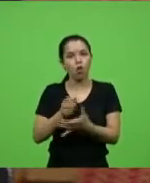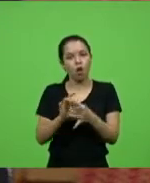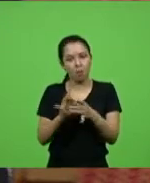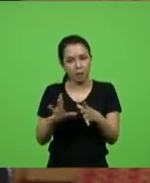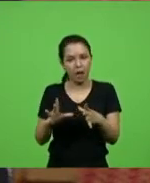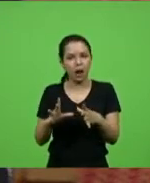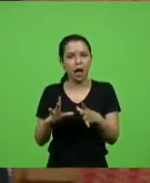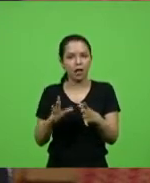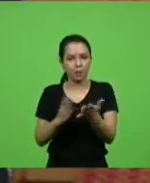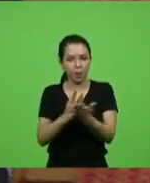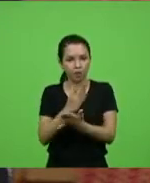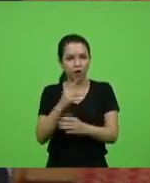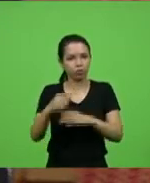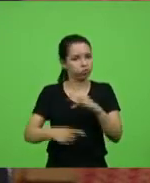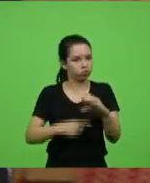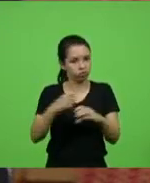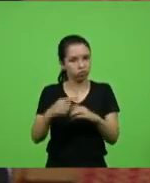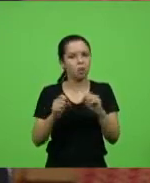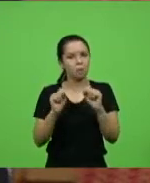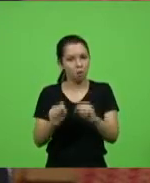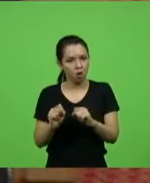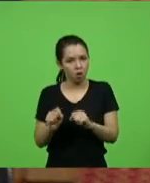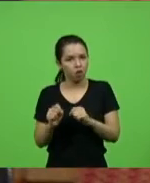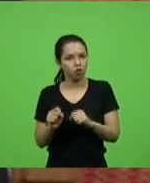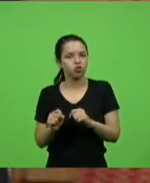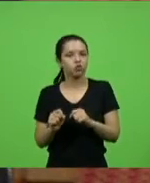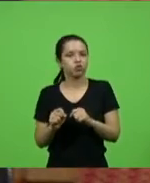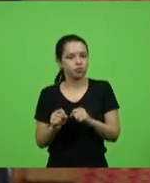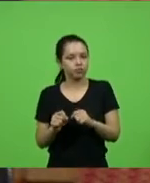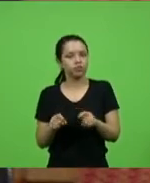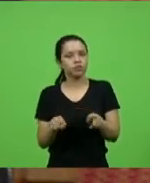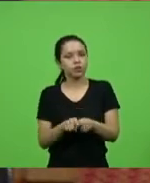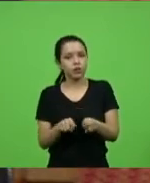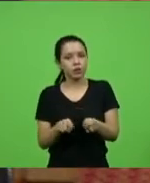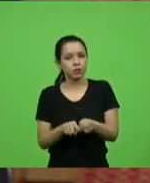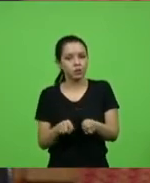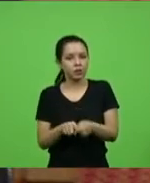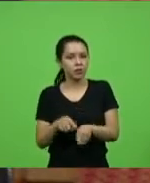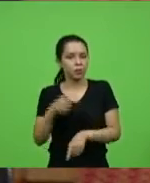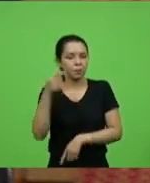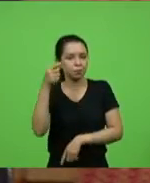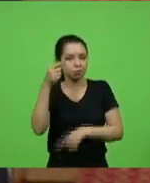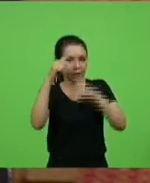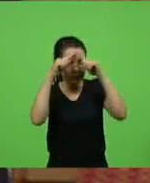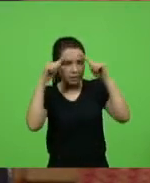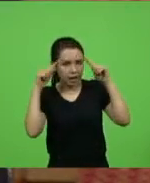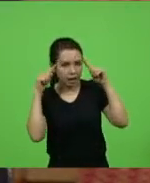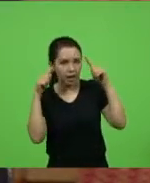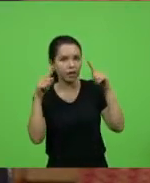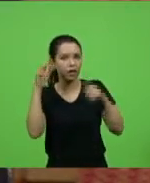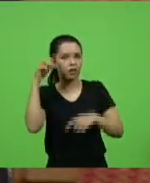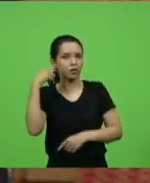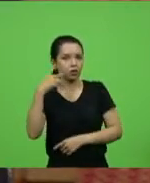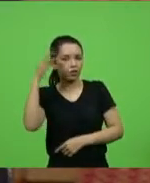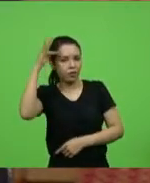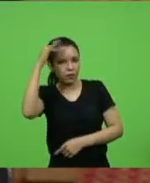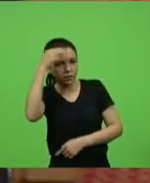a conversa, o próprio deputado Sareta, com o deputado Fabiano da Luz,